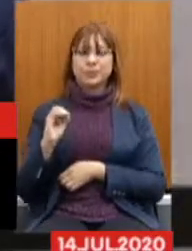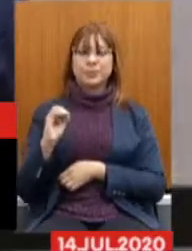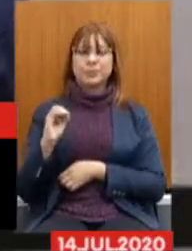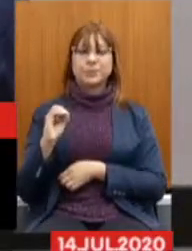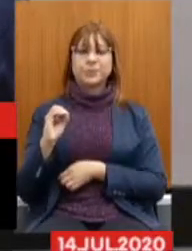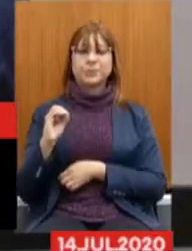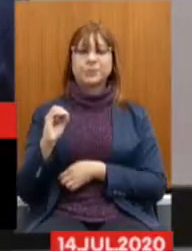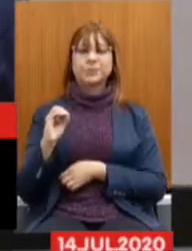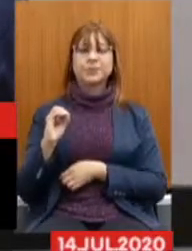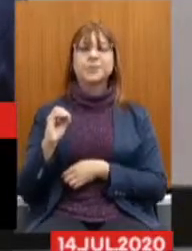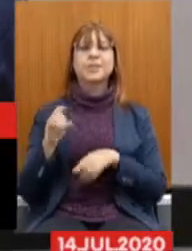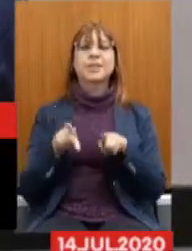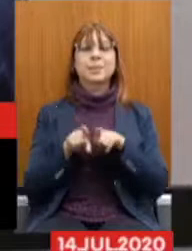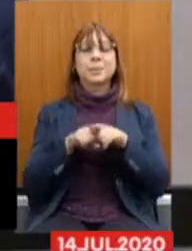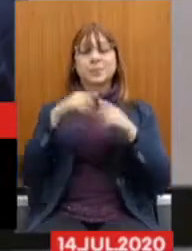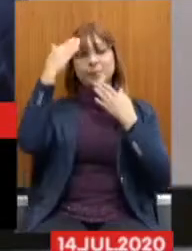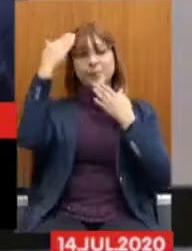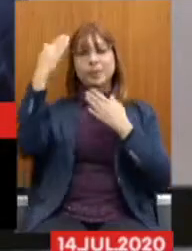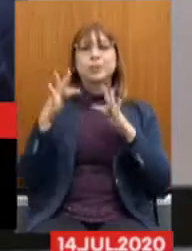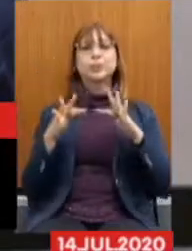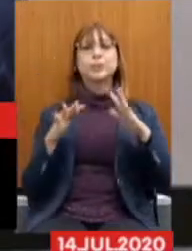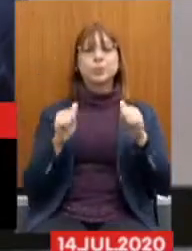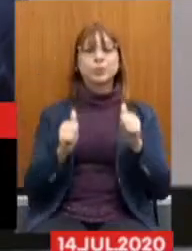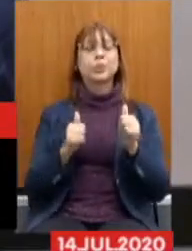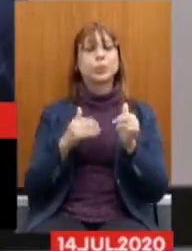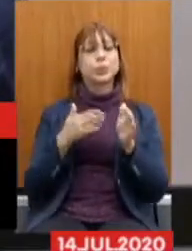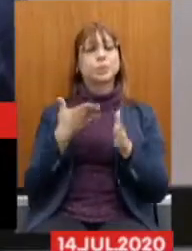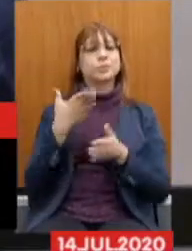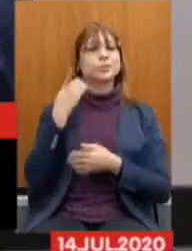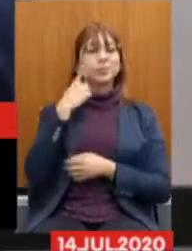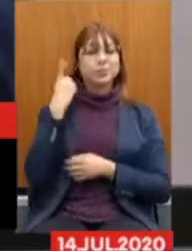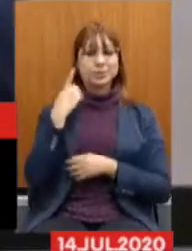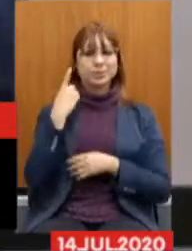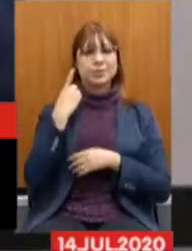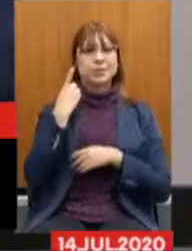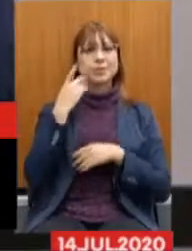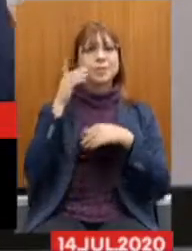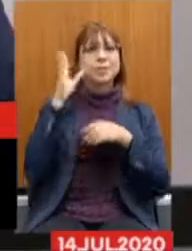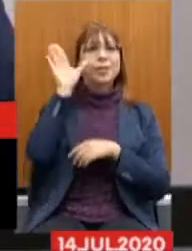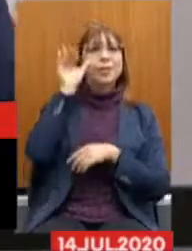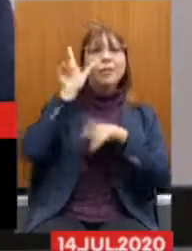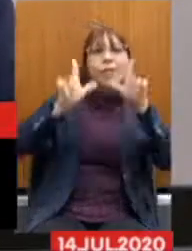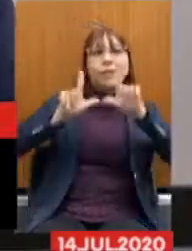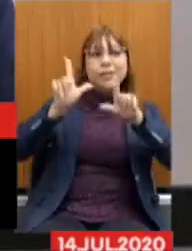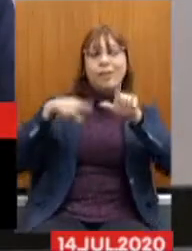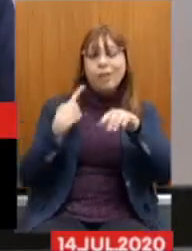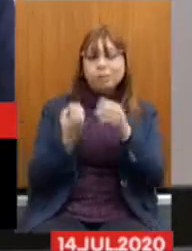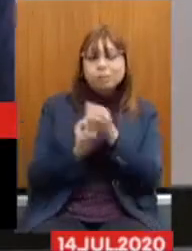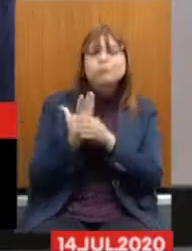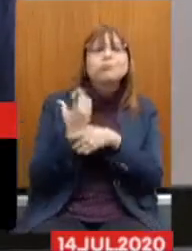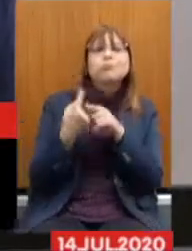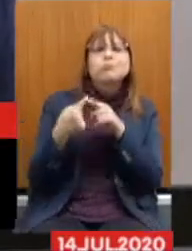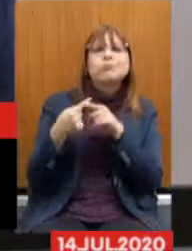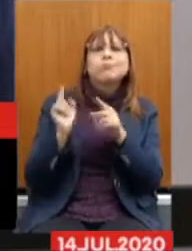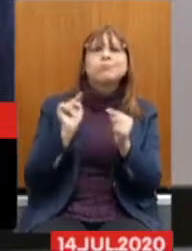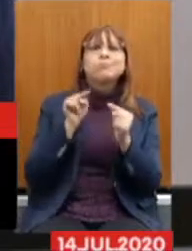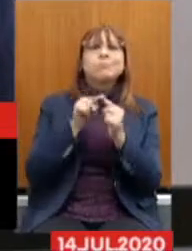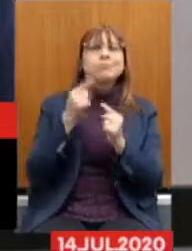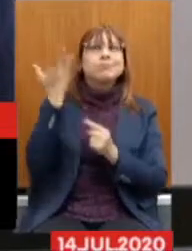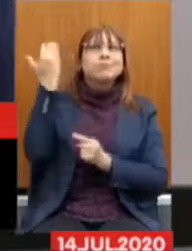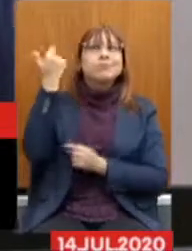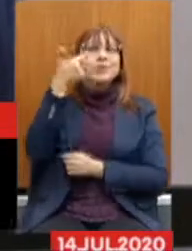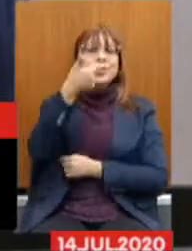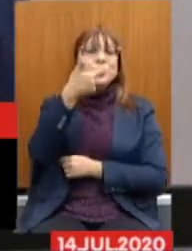Agradecemos também a todos os companheiros que nos acompanham pelo seminário e pela TV Assembleia. TV Assembleia nós criamos há 23